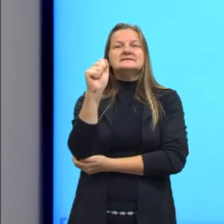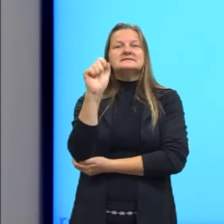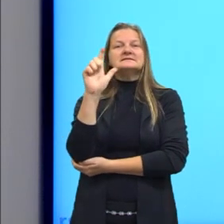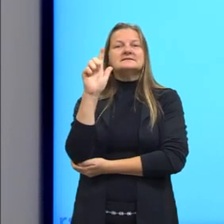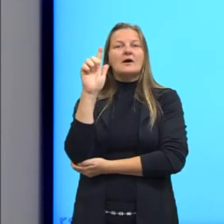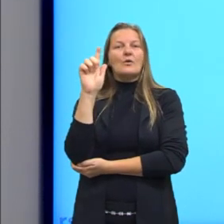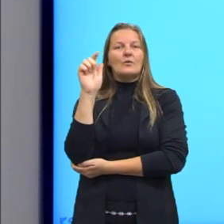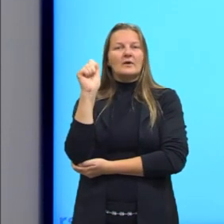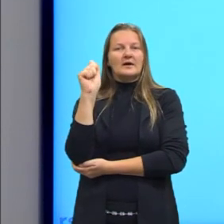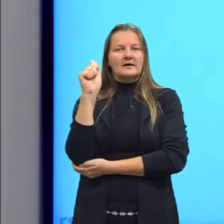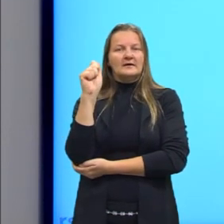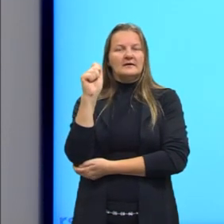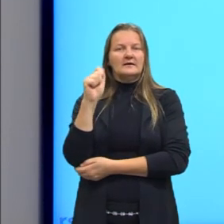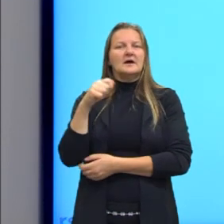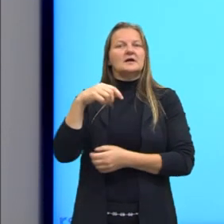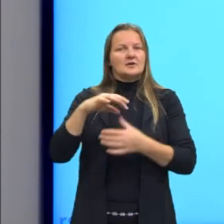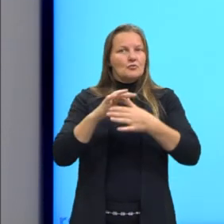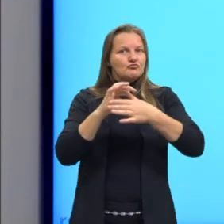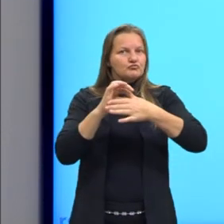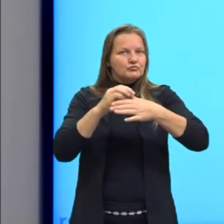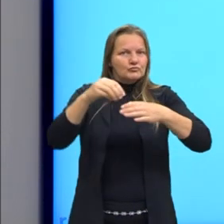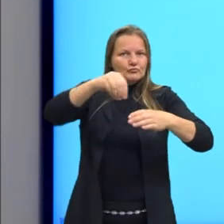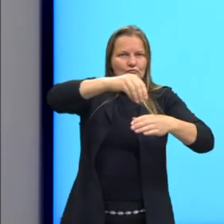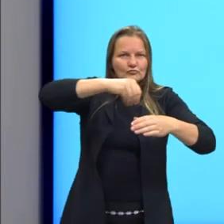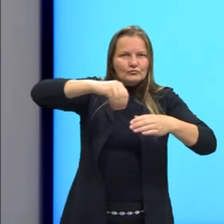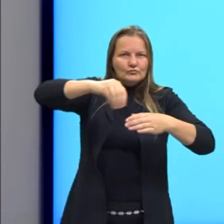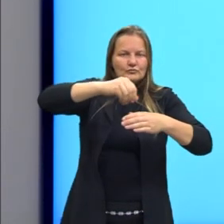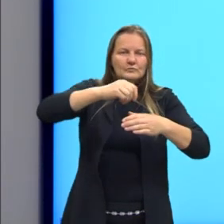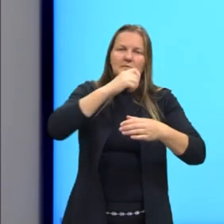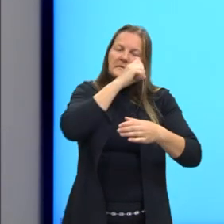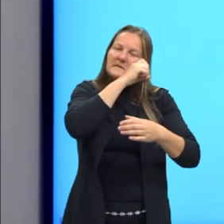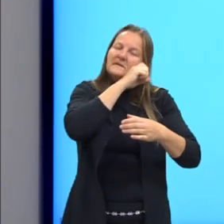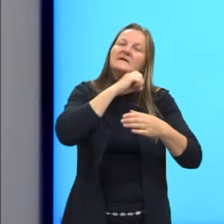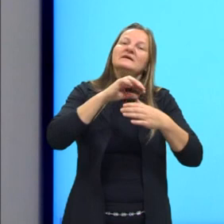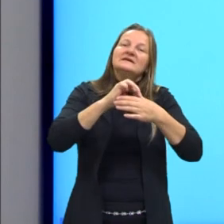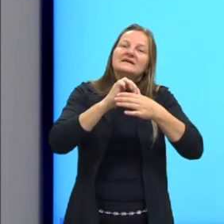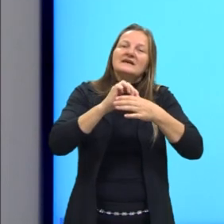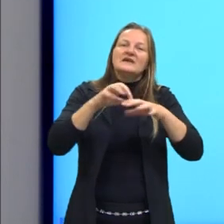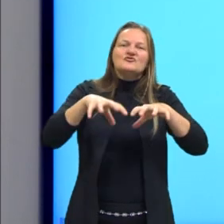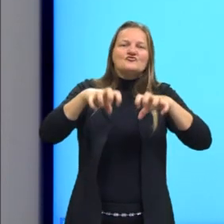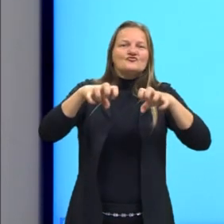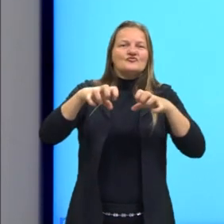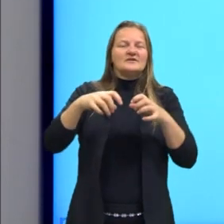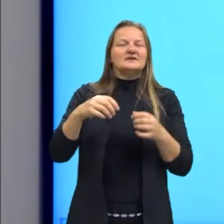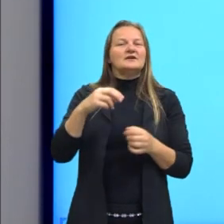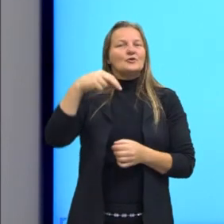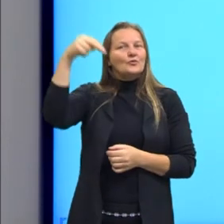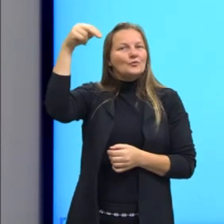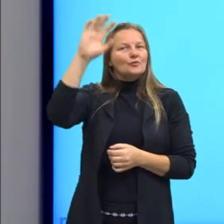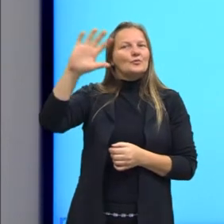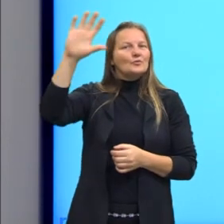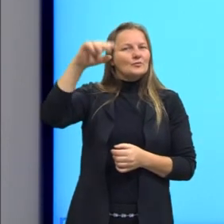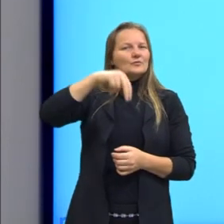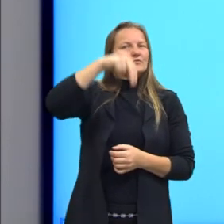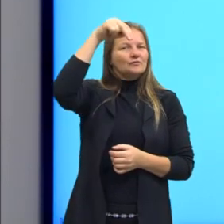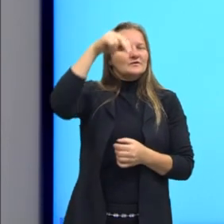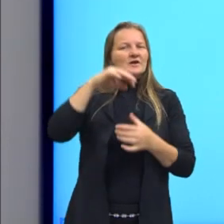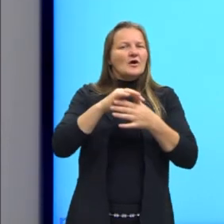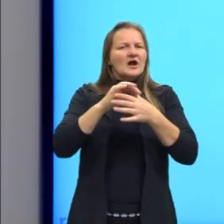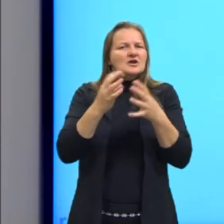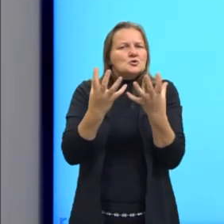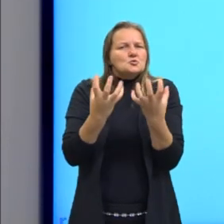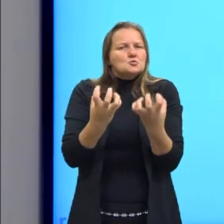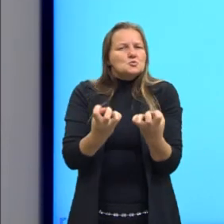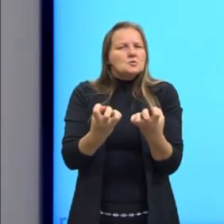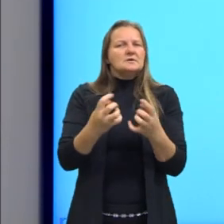carnes, principalmente aqui no sul. A gente tem o tradicional charque gaúcho. No norte e nordeste tem a carne seca, né? Quando